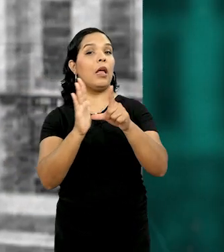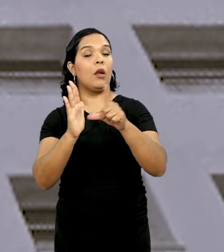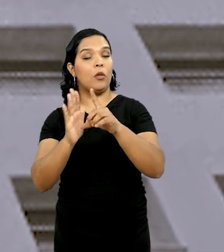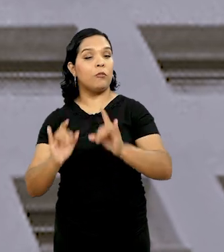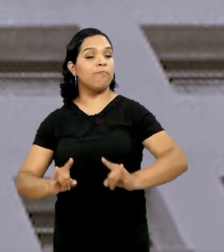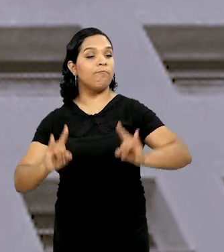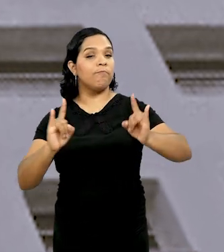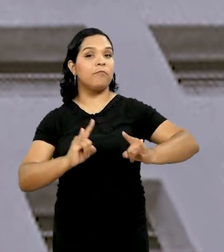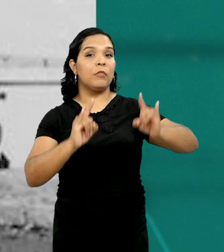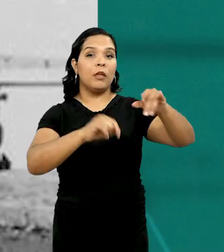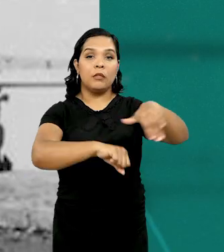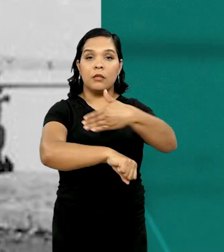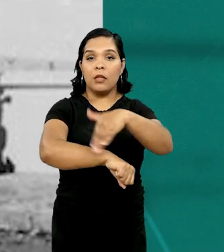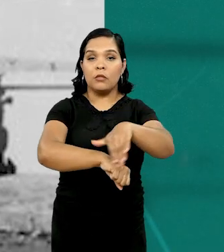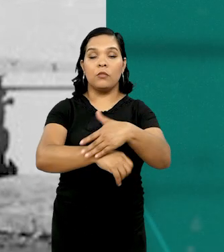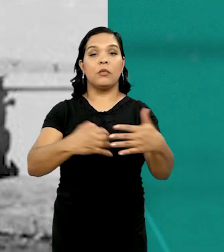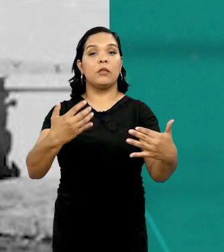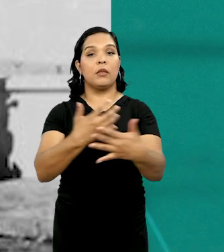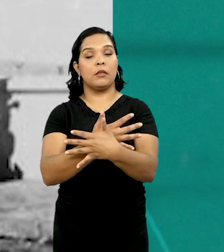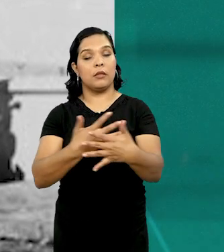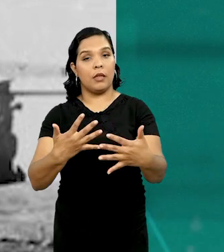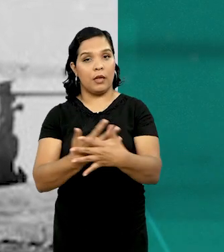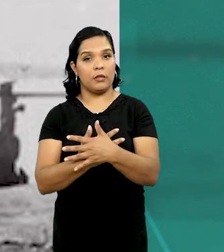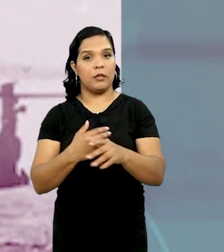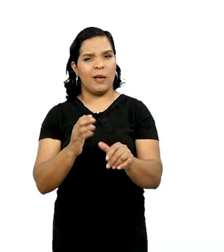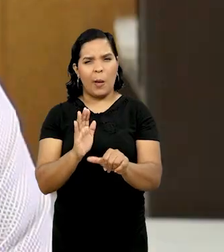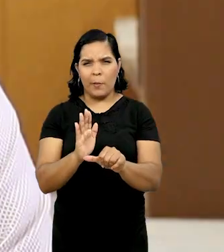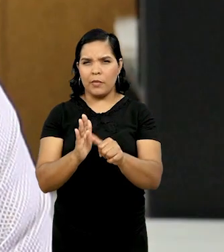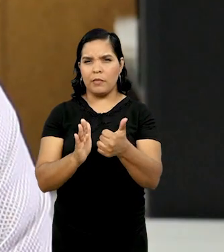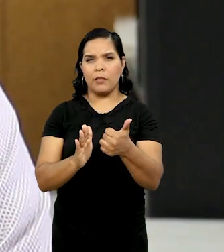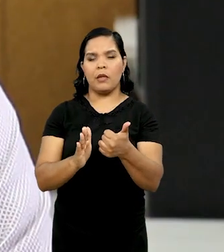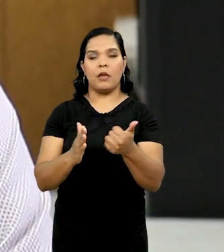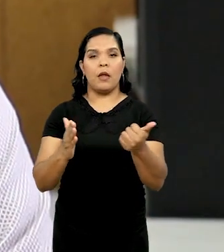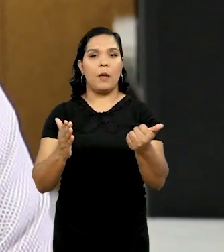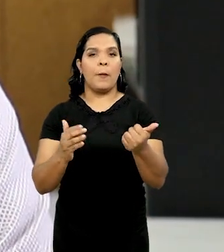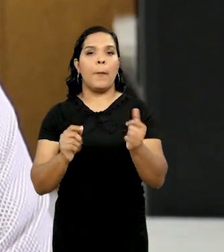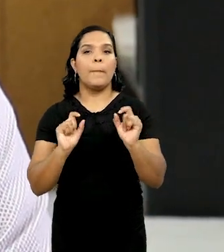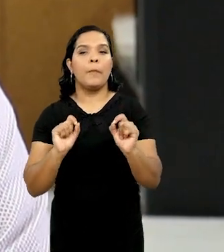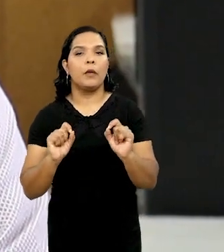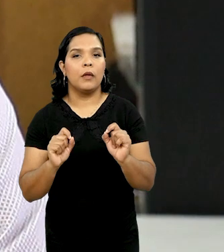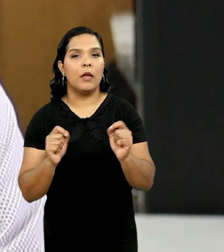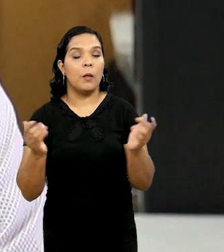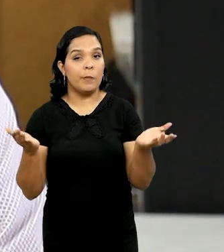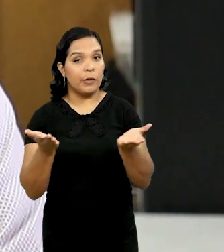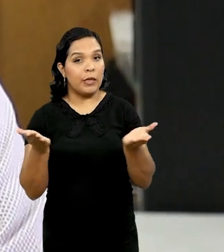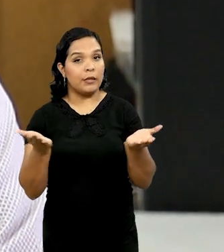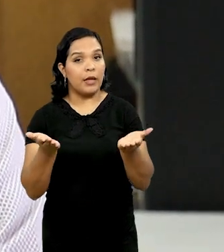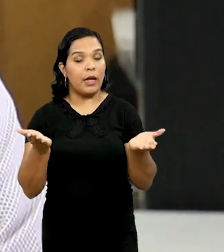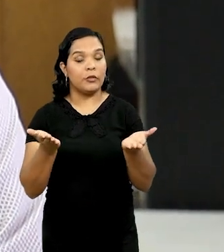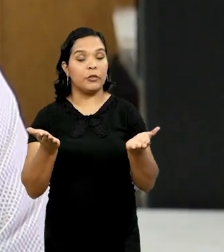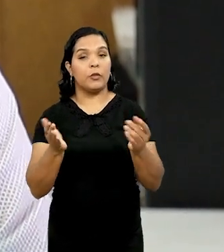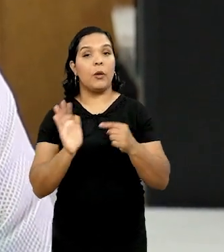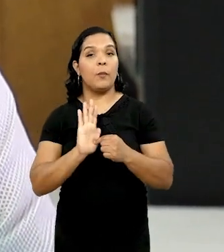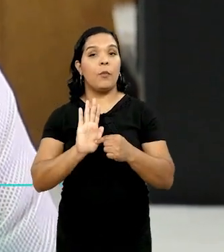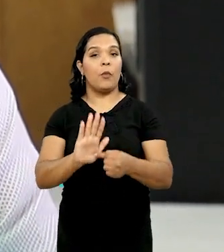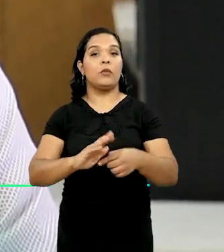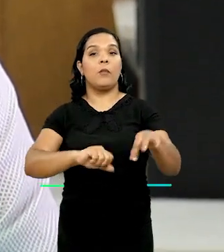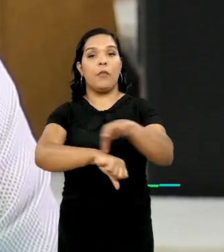lojas, nos prédios, nas ruas da cidade. Essa primeira modernidade, digamos assim, ela vai ser uma